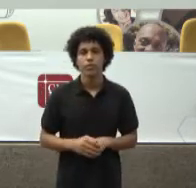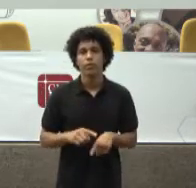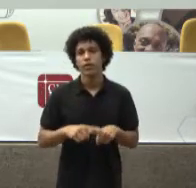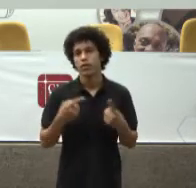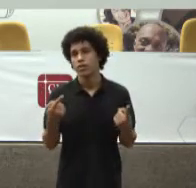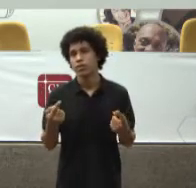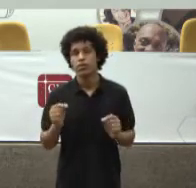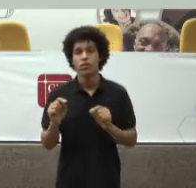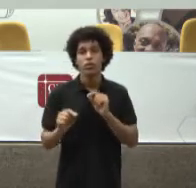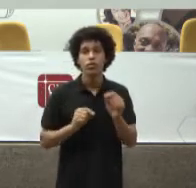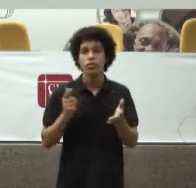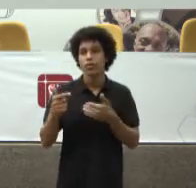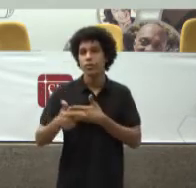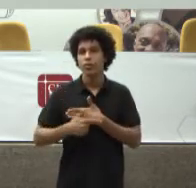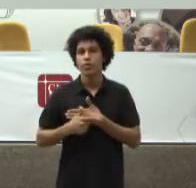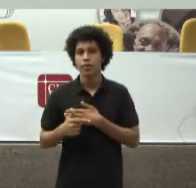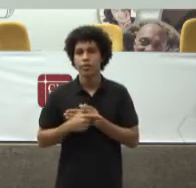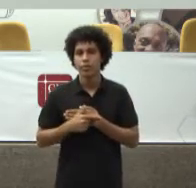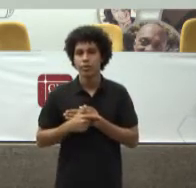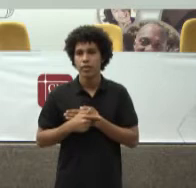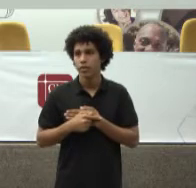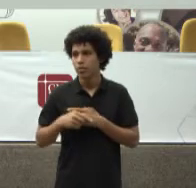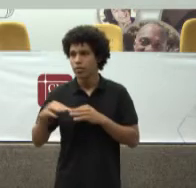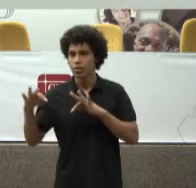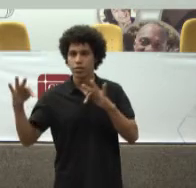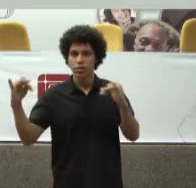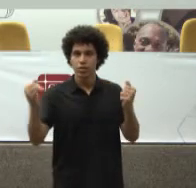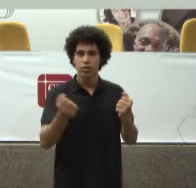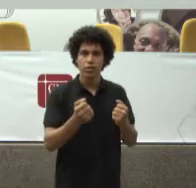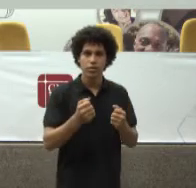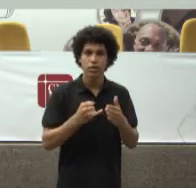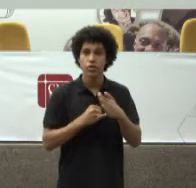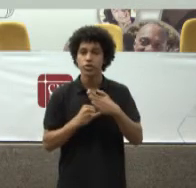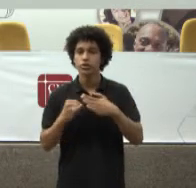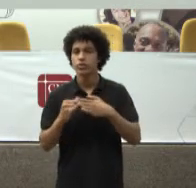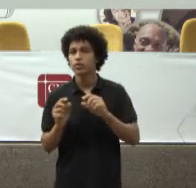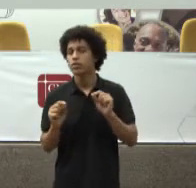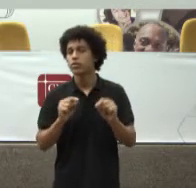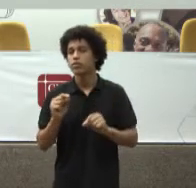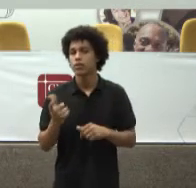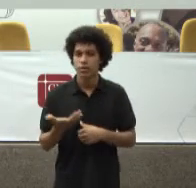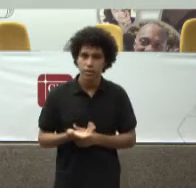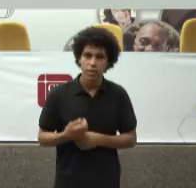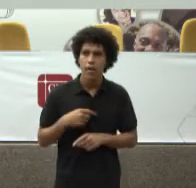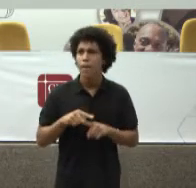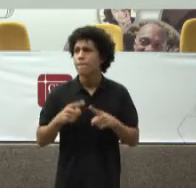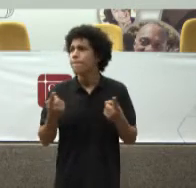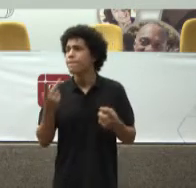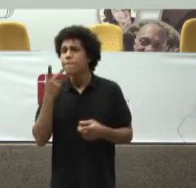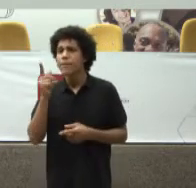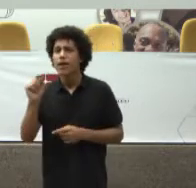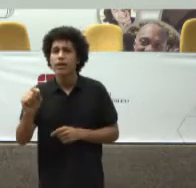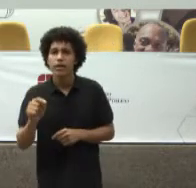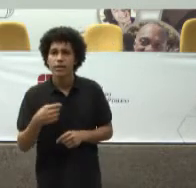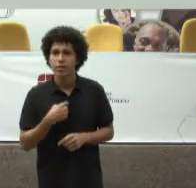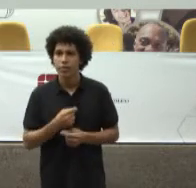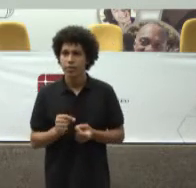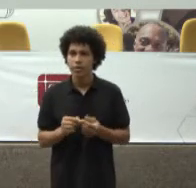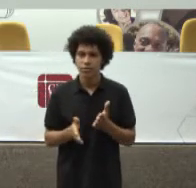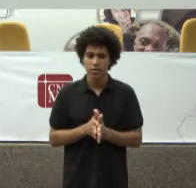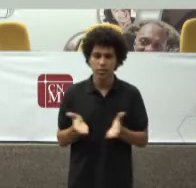Qual é o papel Da nossa instituição Afinal Para que Que nós servimos Por que Que o